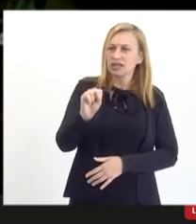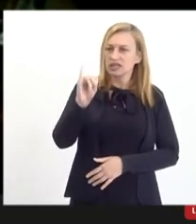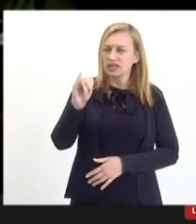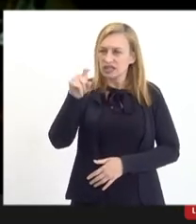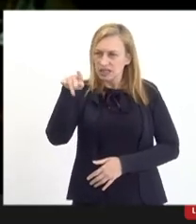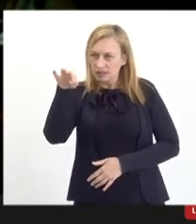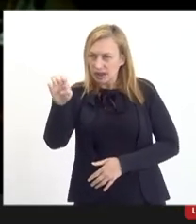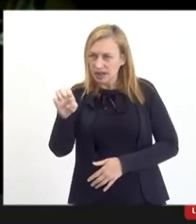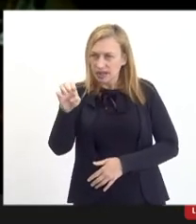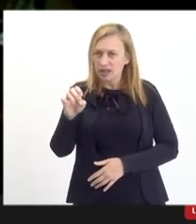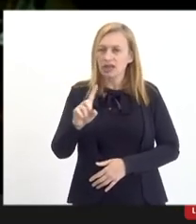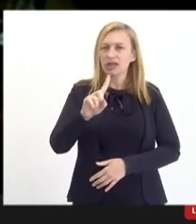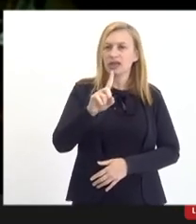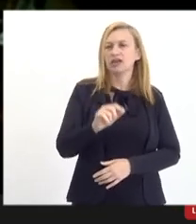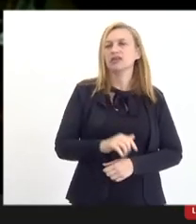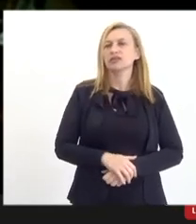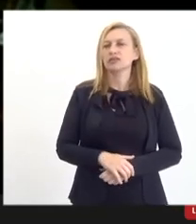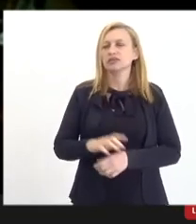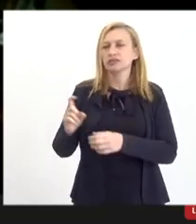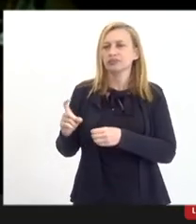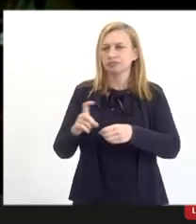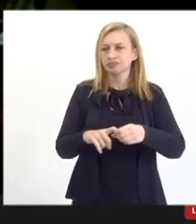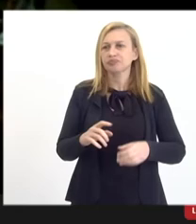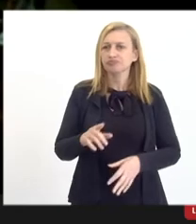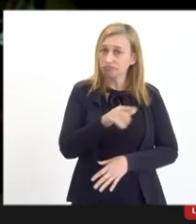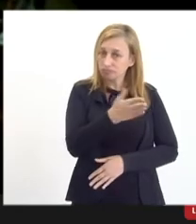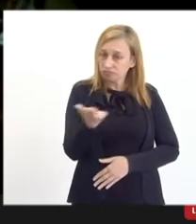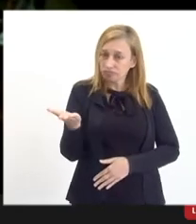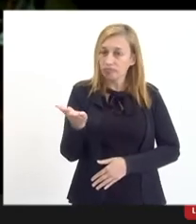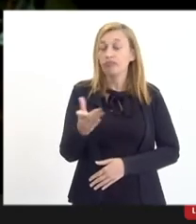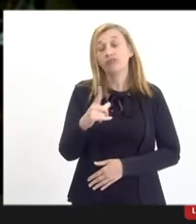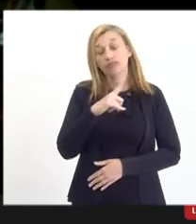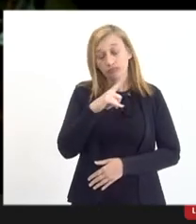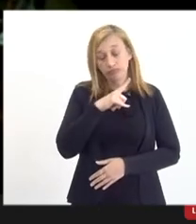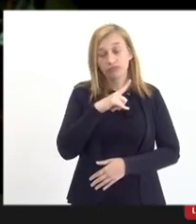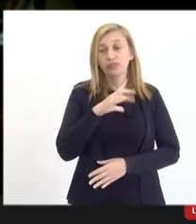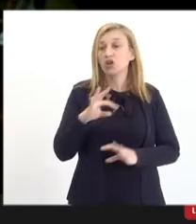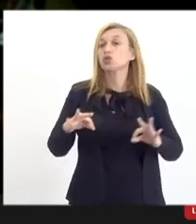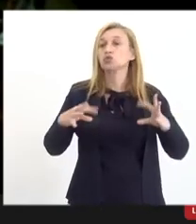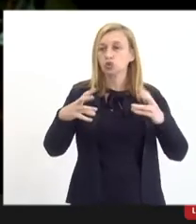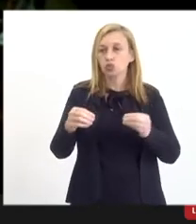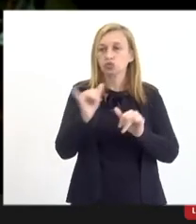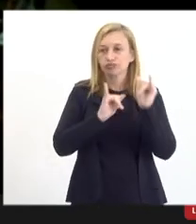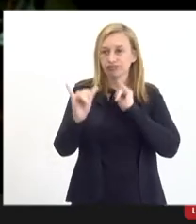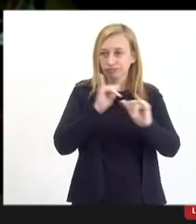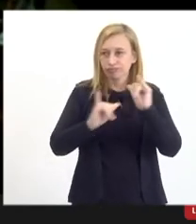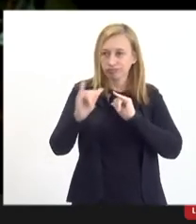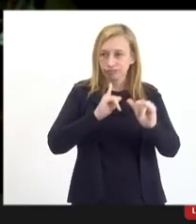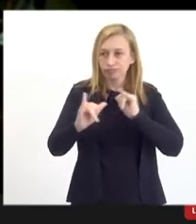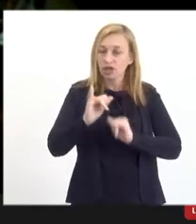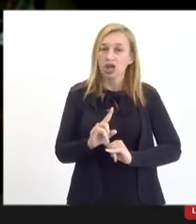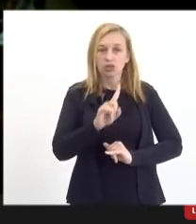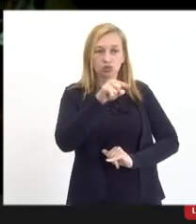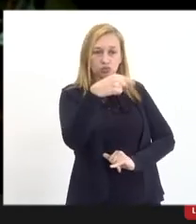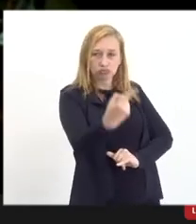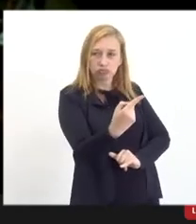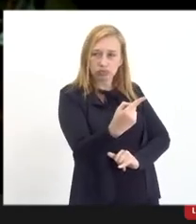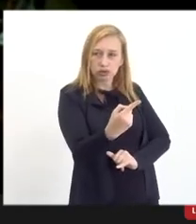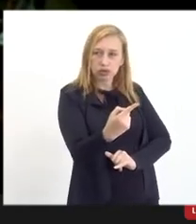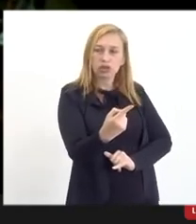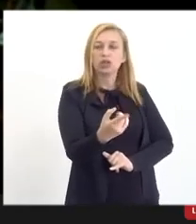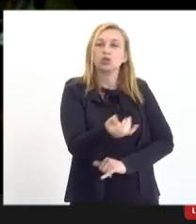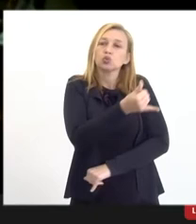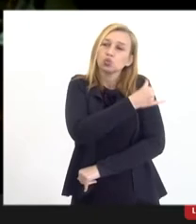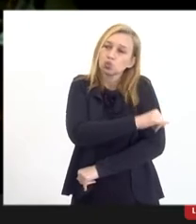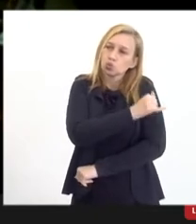que contribuem como associadas, né, essas a gente tem toda a informação, as outras, no caso